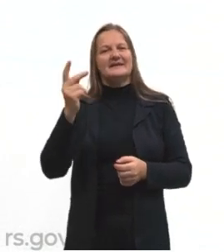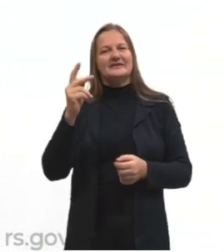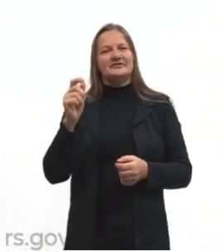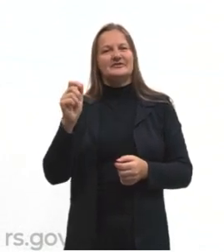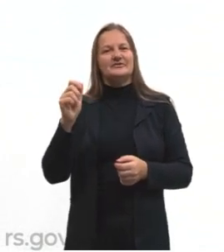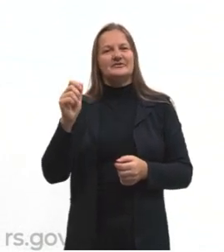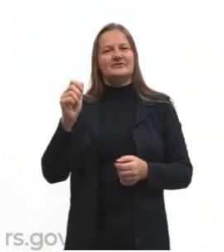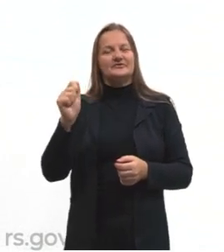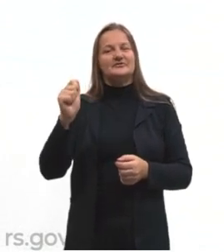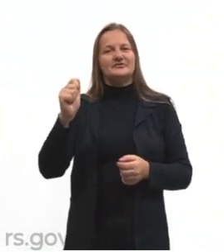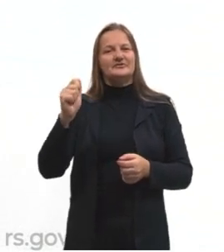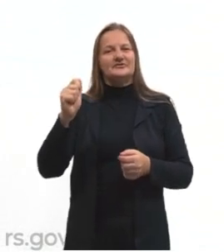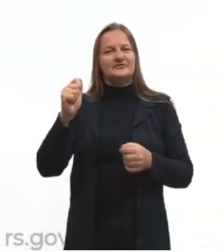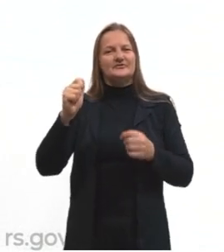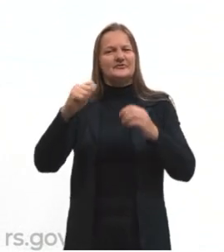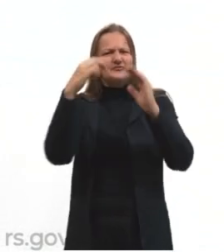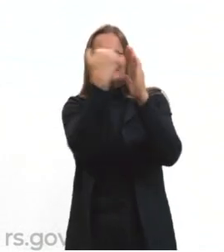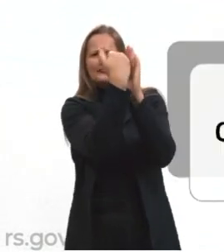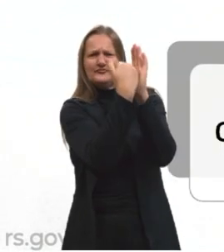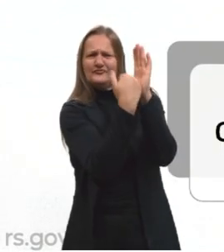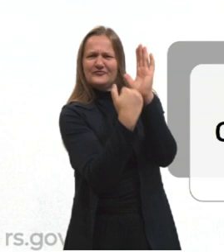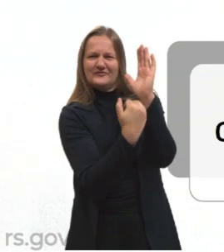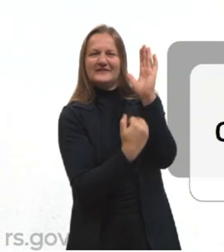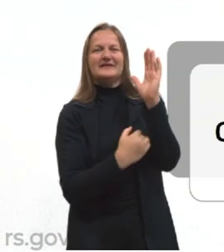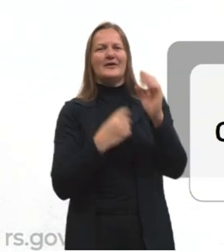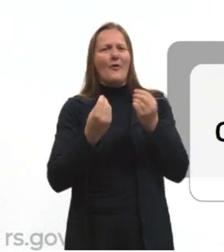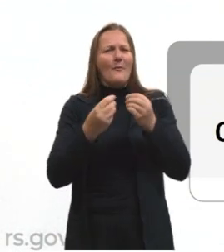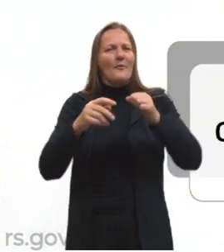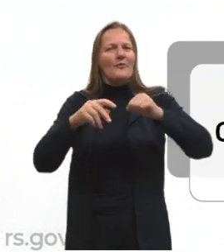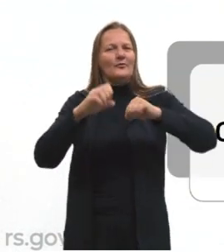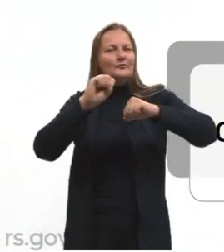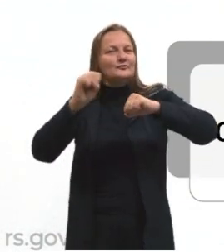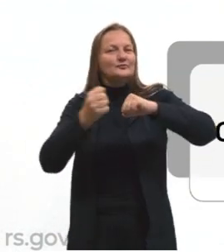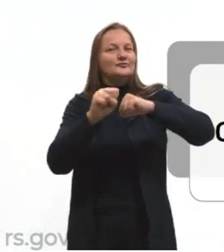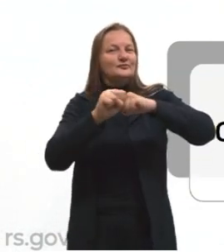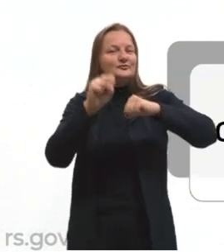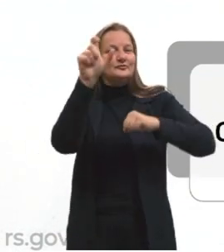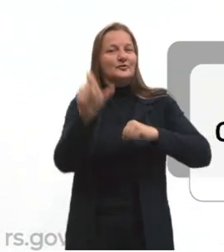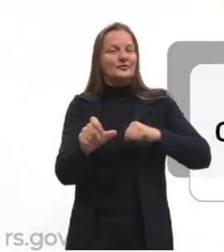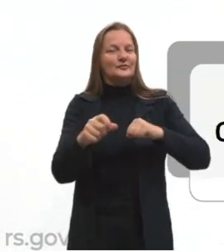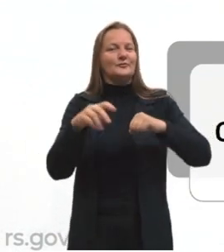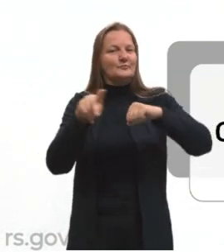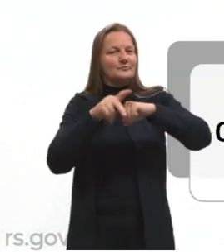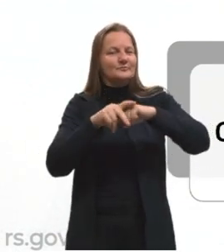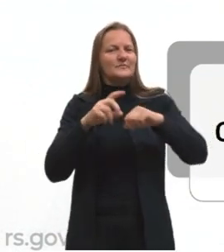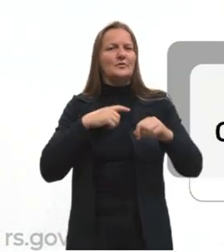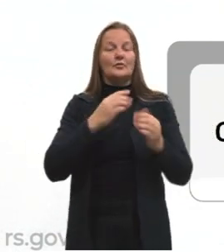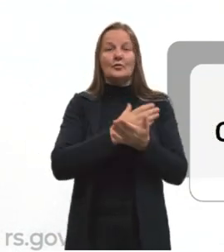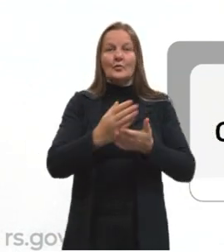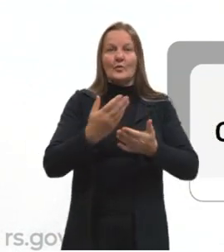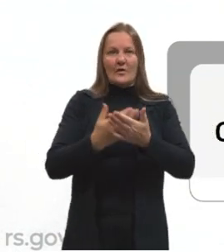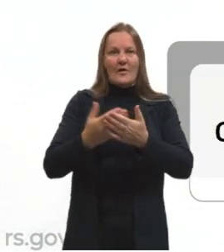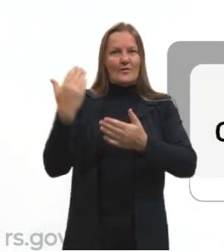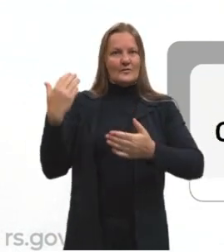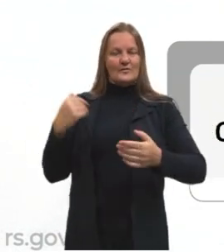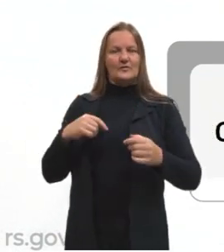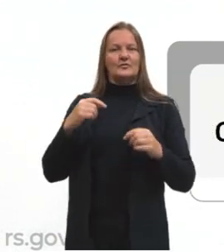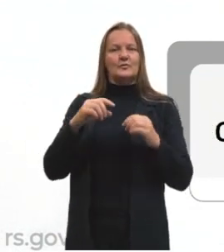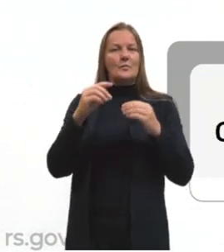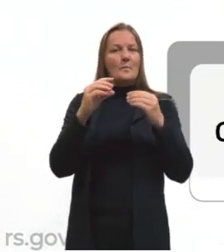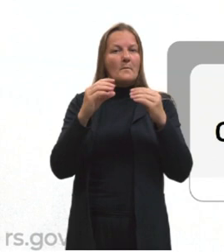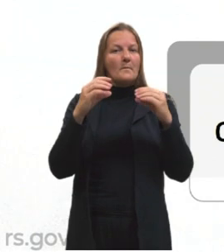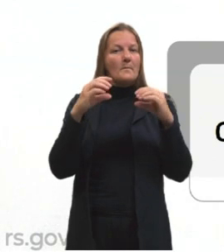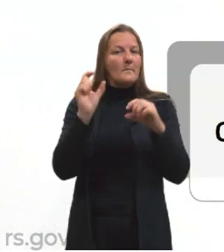Falamos de sujeito, falamos de predicado. Na aula anterior a gente começou os nossos termos integrantes,